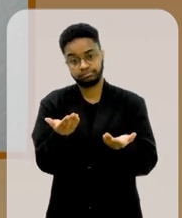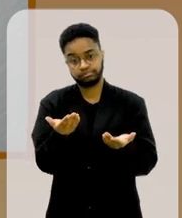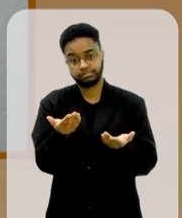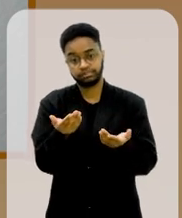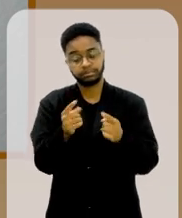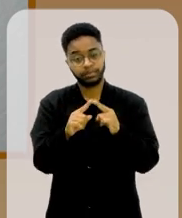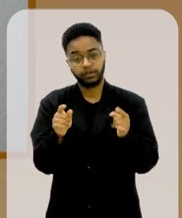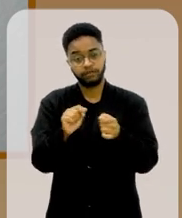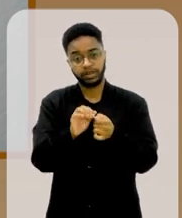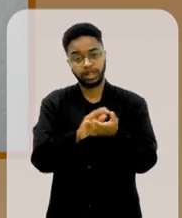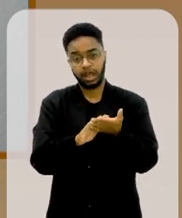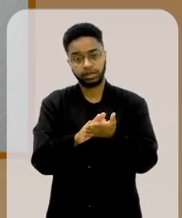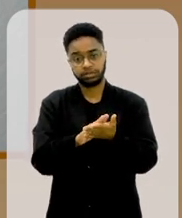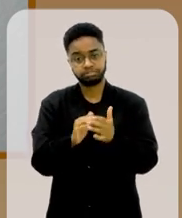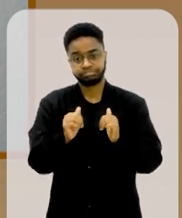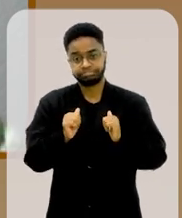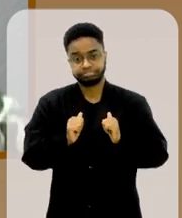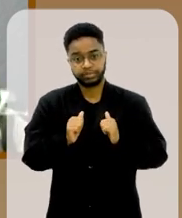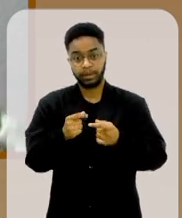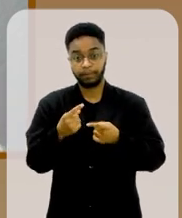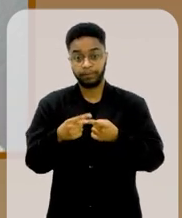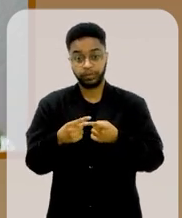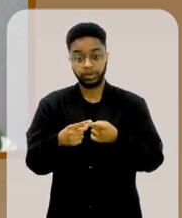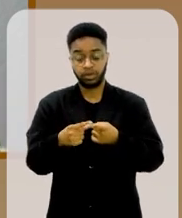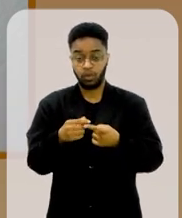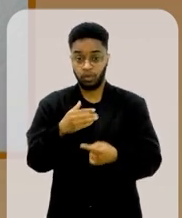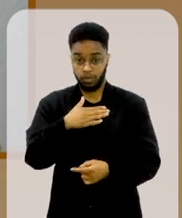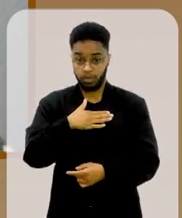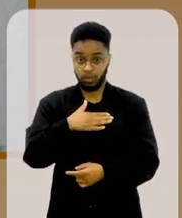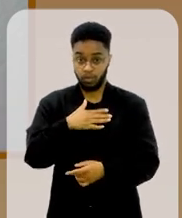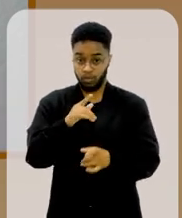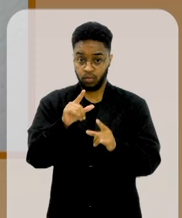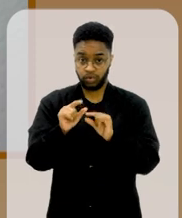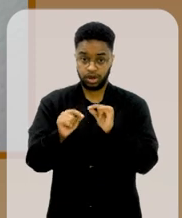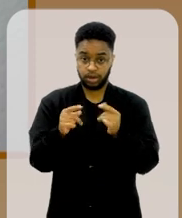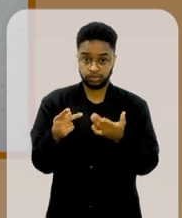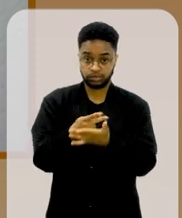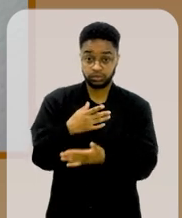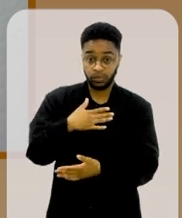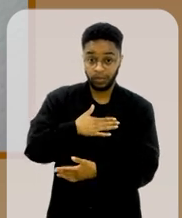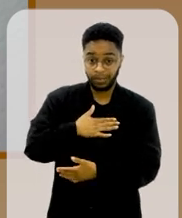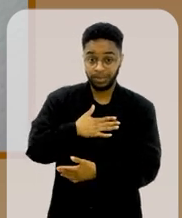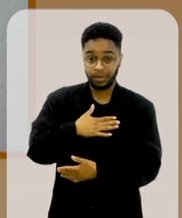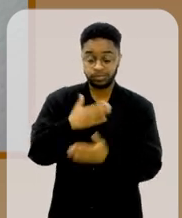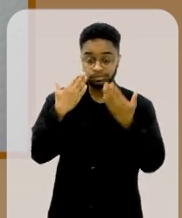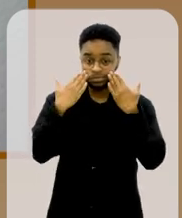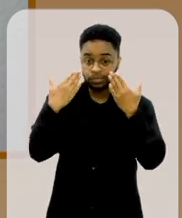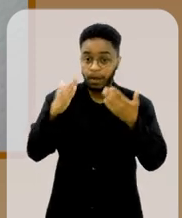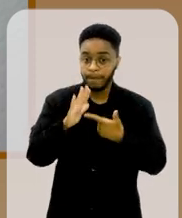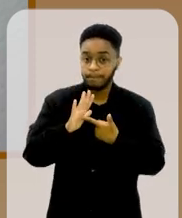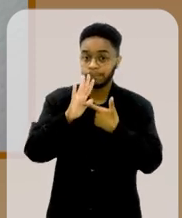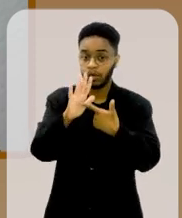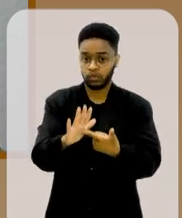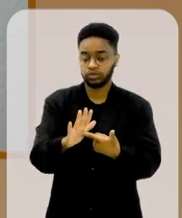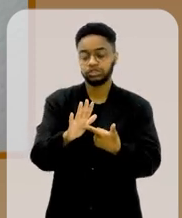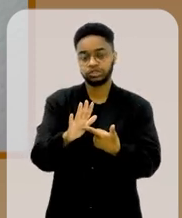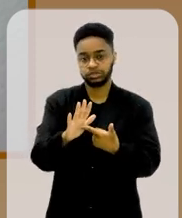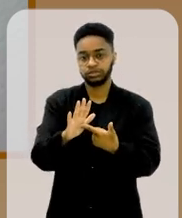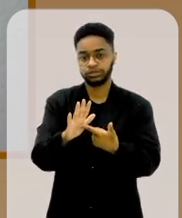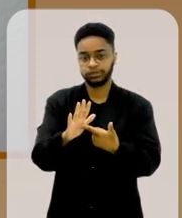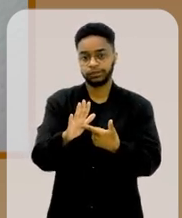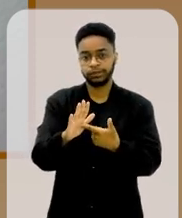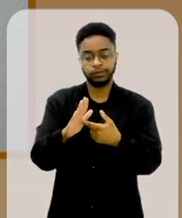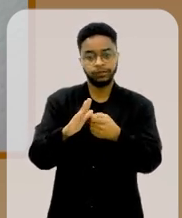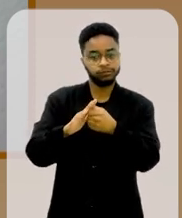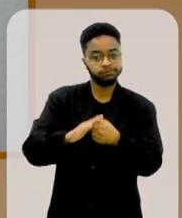não tinha sido feito nada. Porque o meu caso era um caso público de intolerância e de